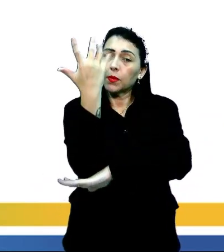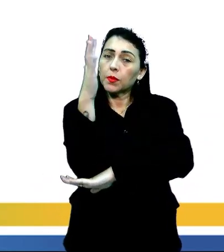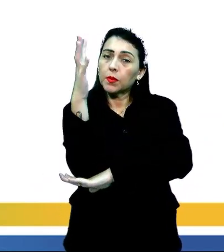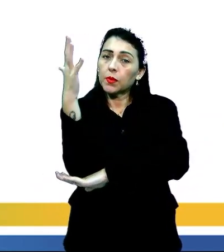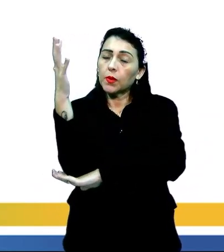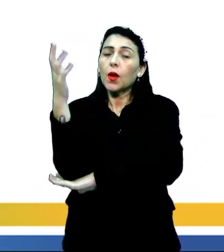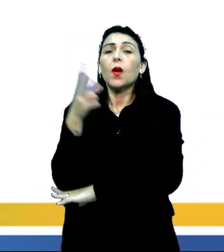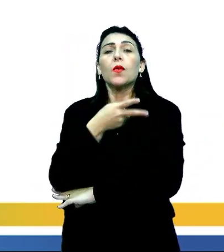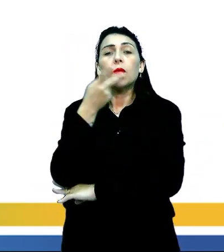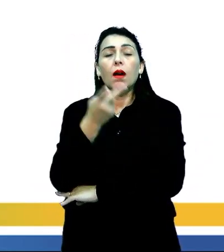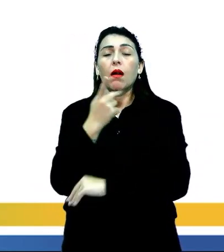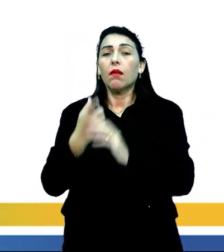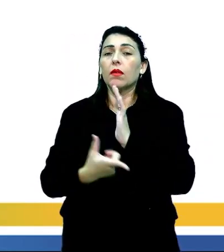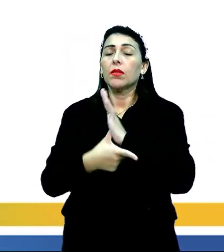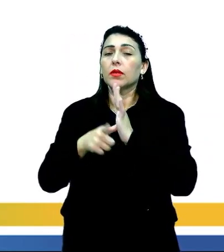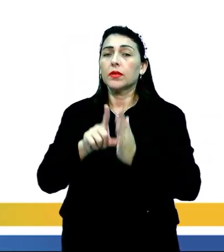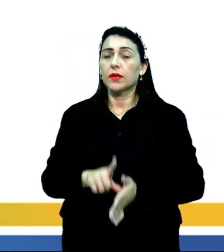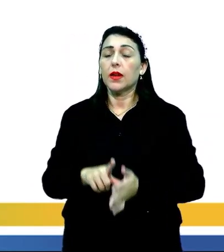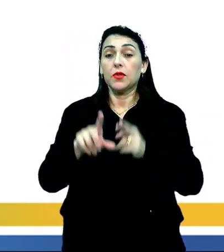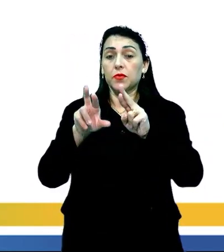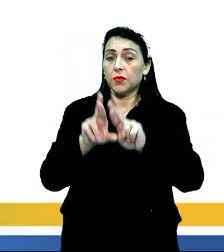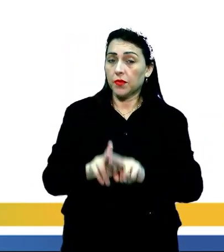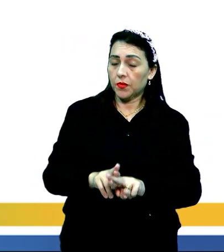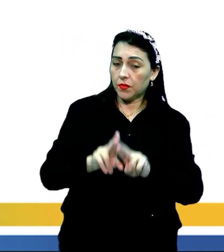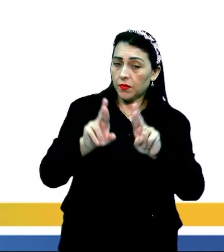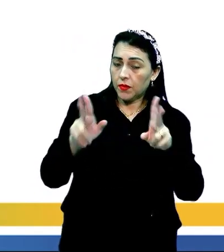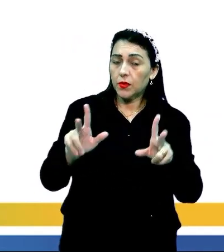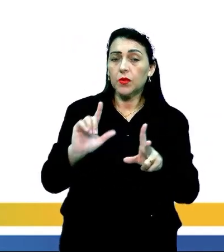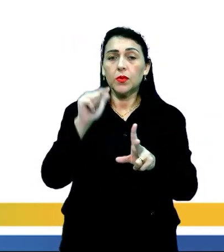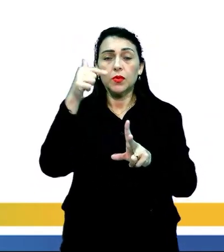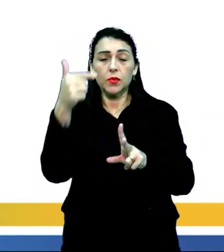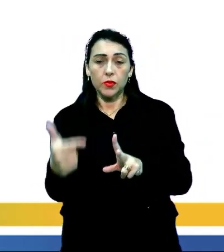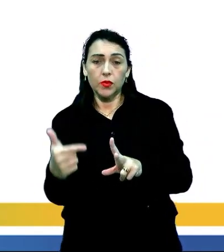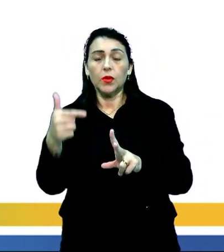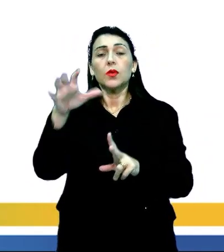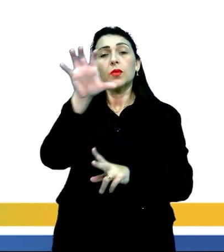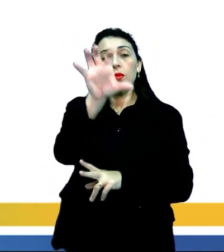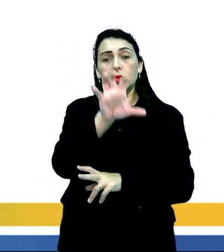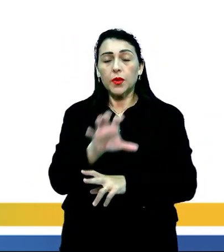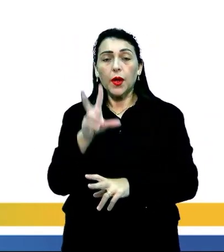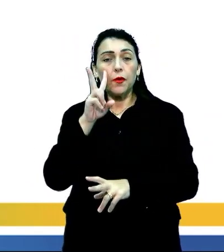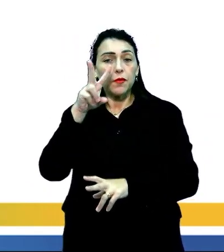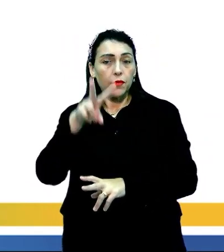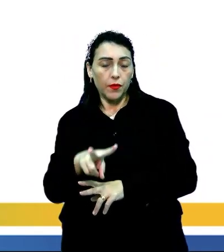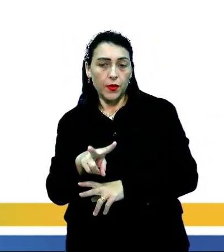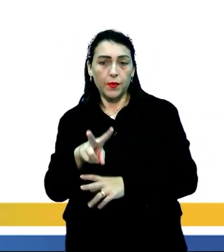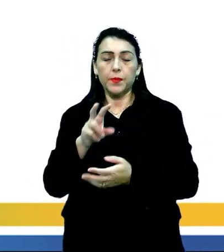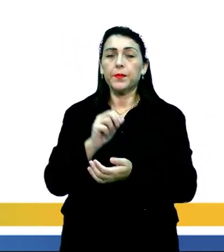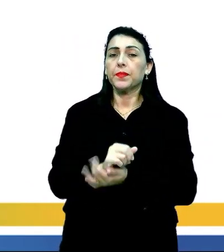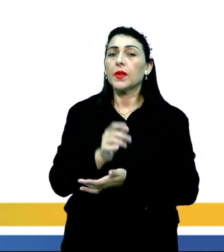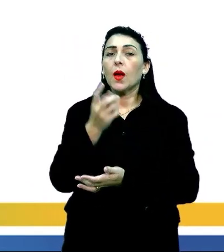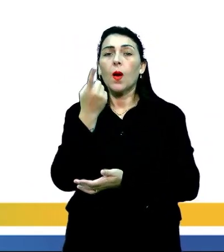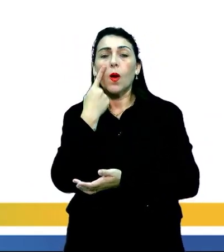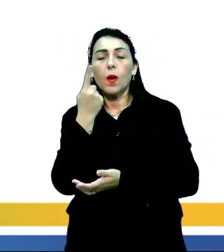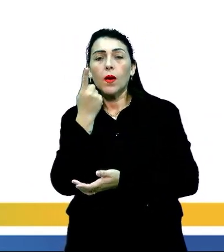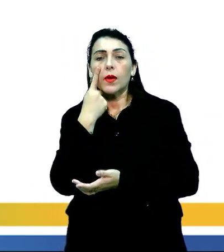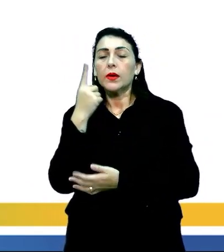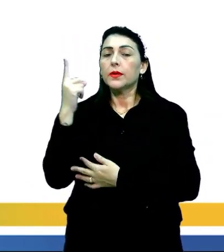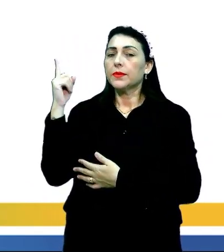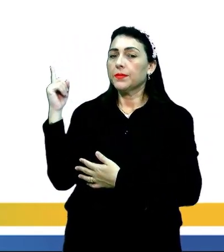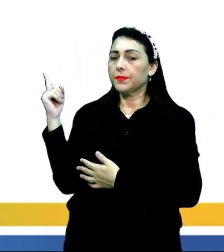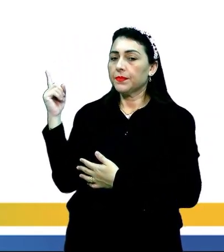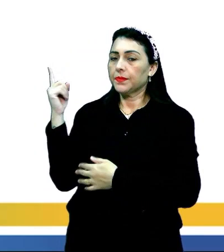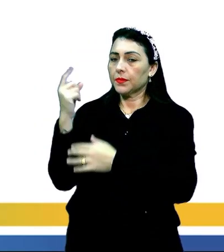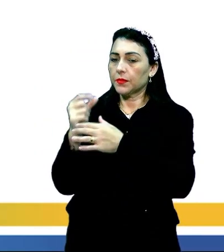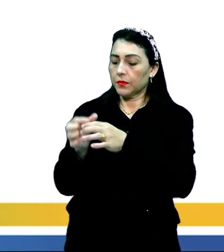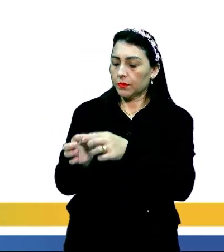venho falando anteriormente, é bem diferente dos demais domínios que a gente viu até agora. Olha que interessante, ela é